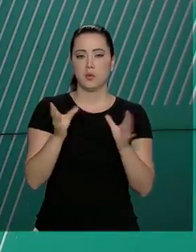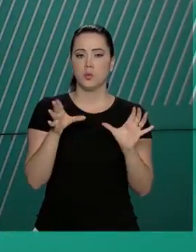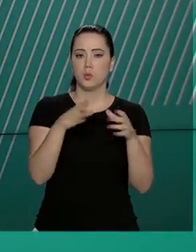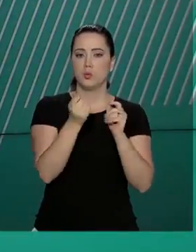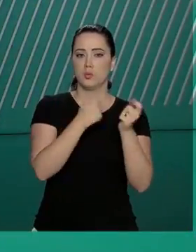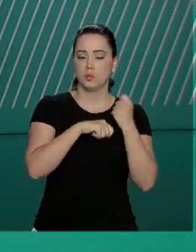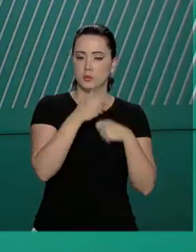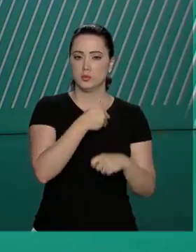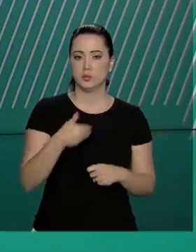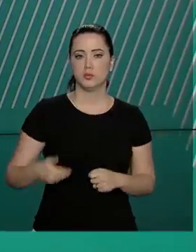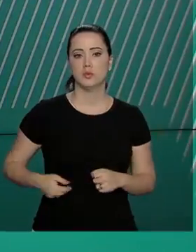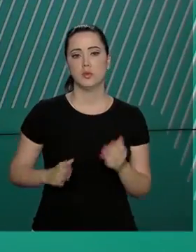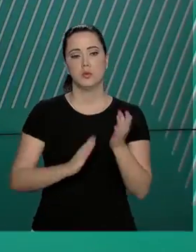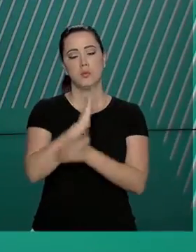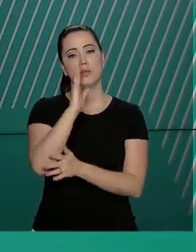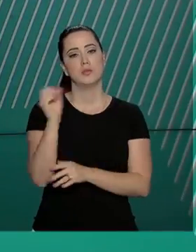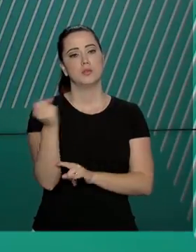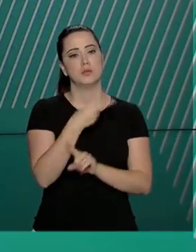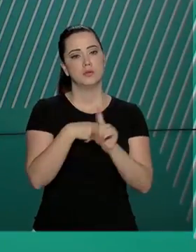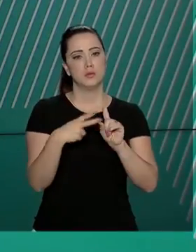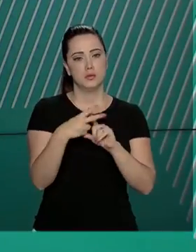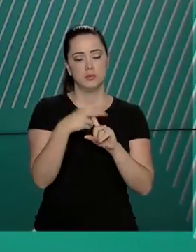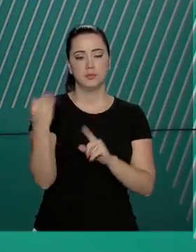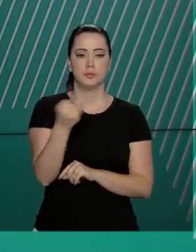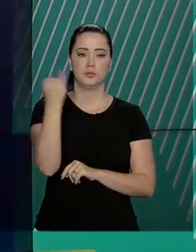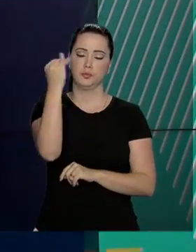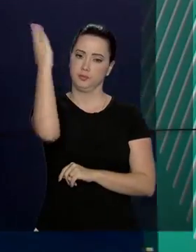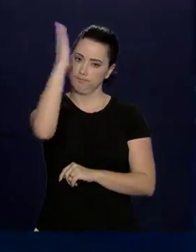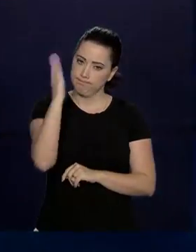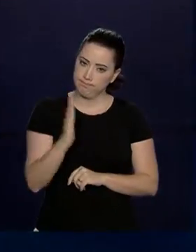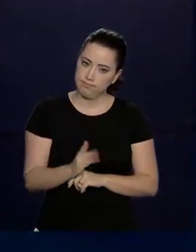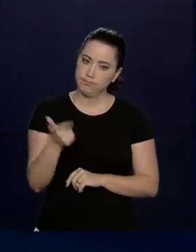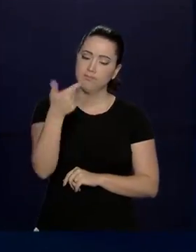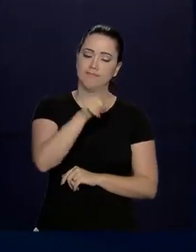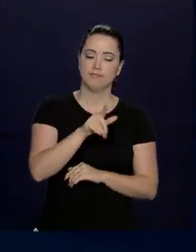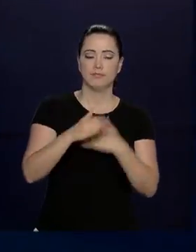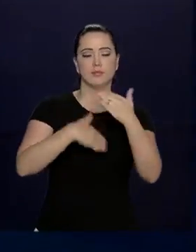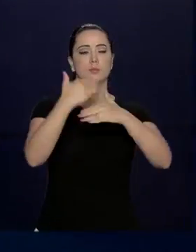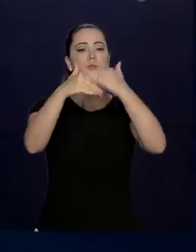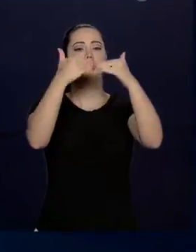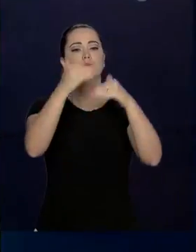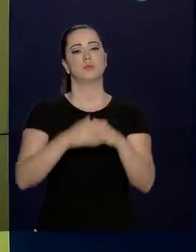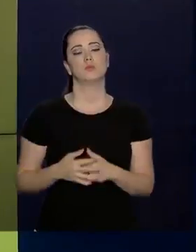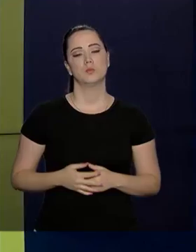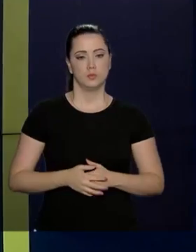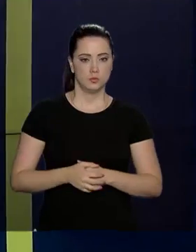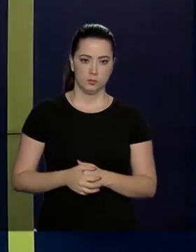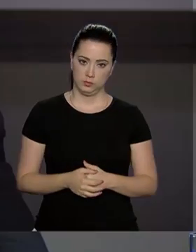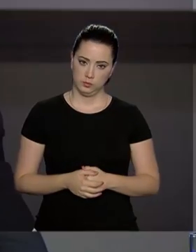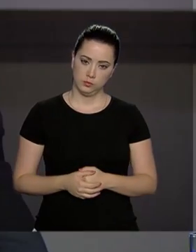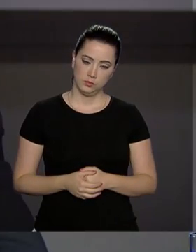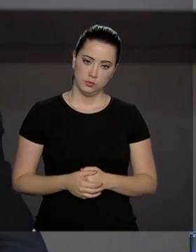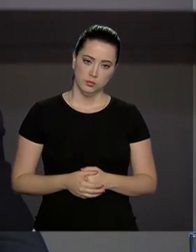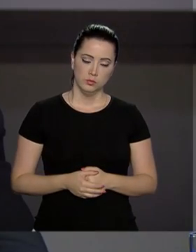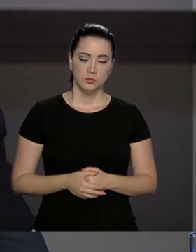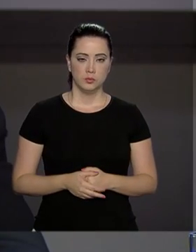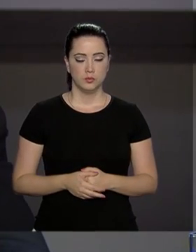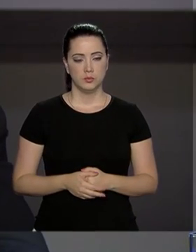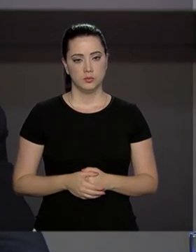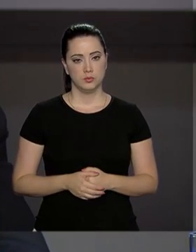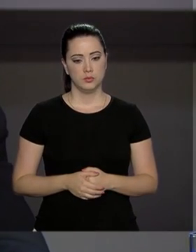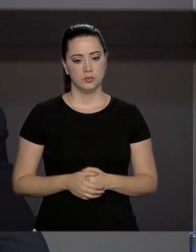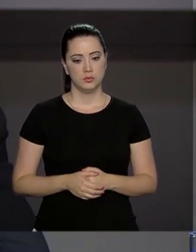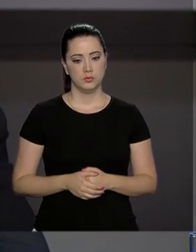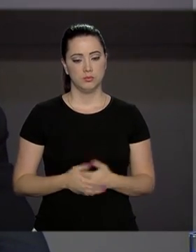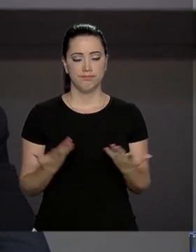econômica do governo, a aprovação da nova Previdência é fundamental para o Brasil retomar o crescimento. É